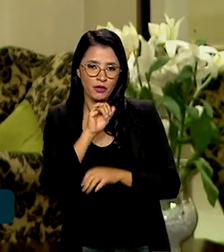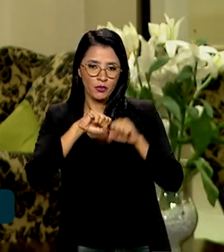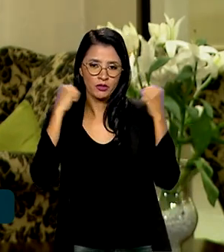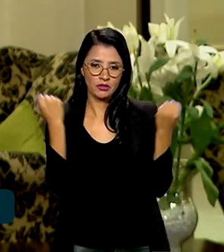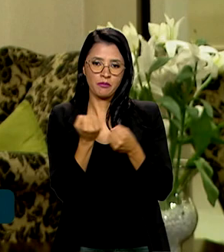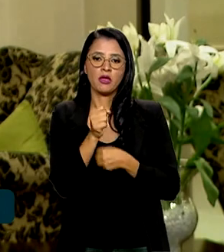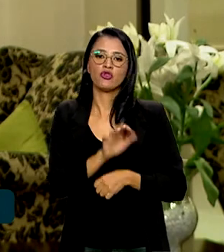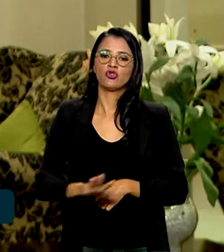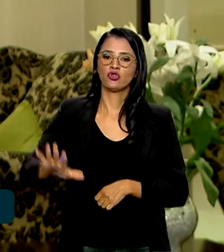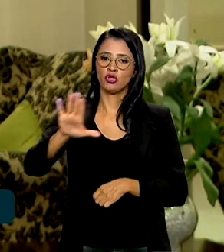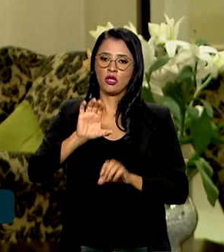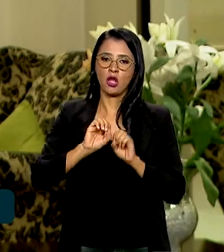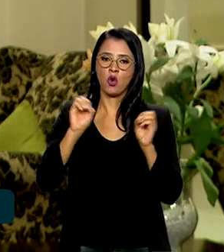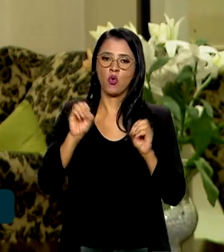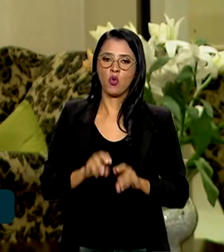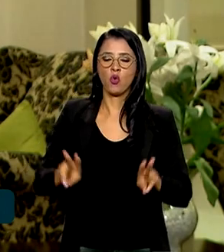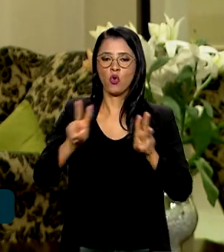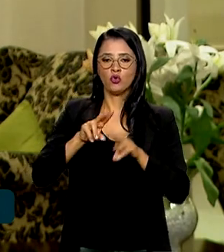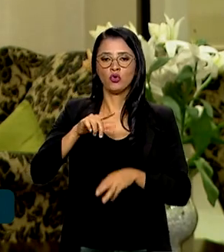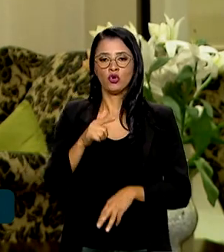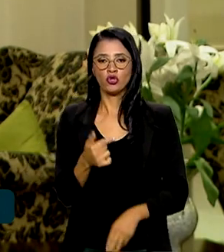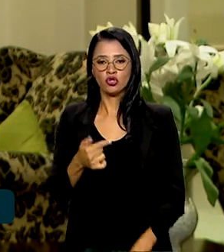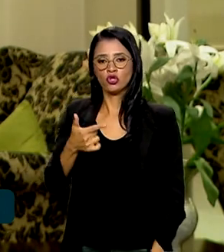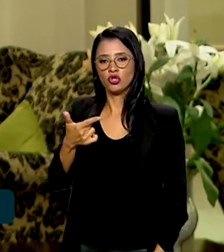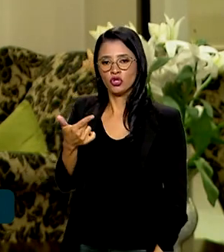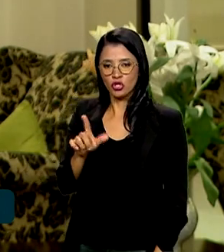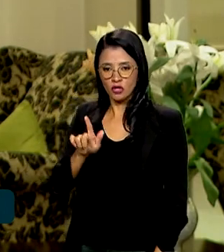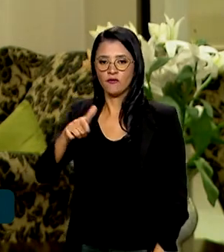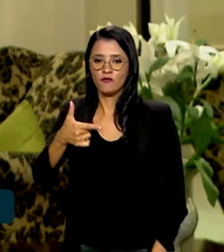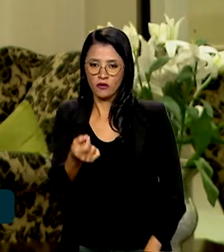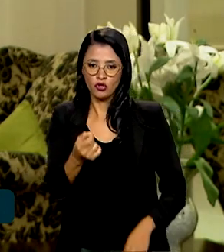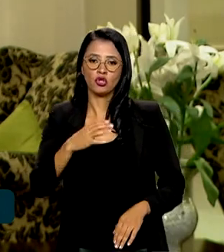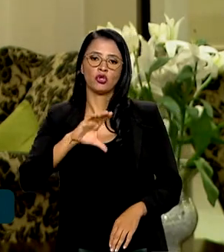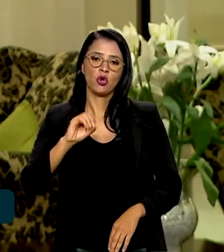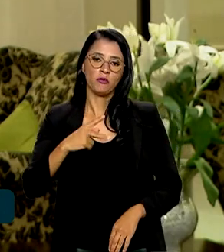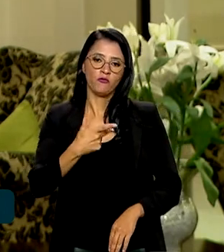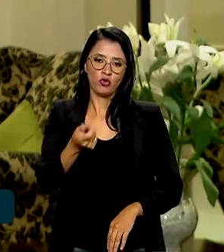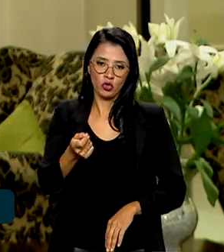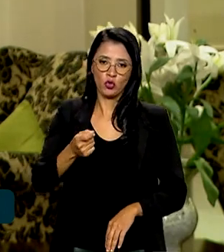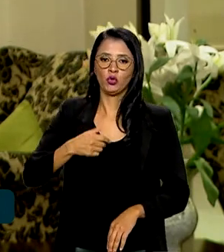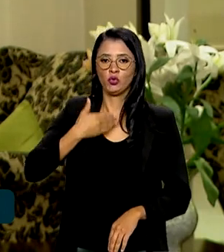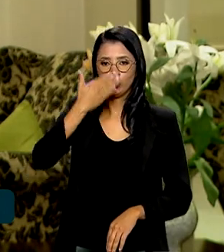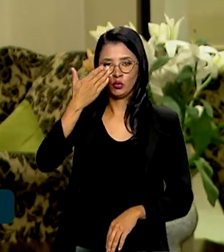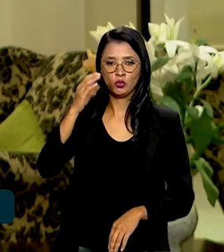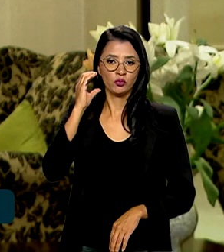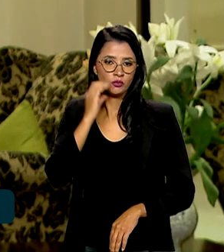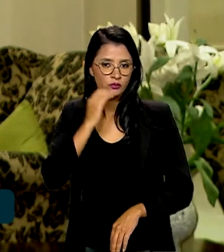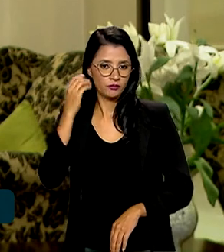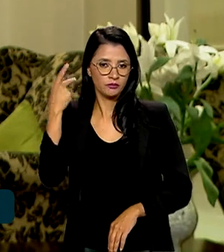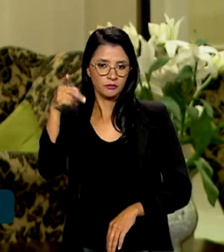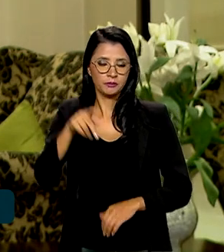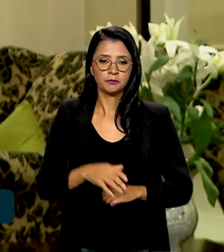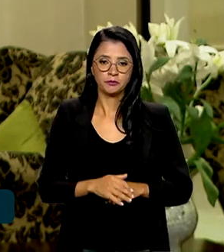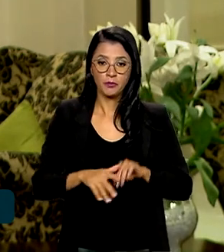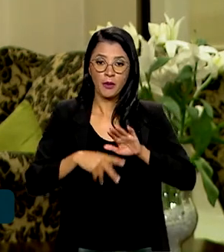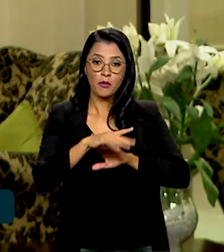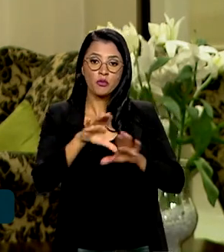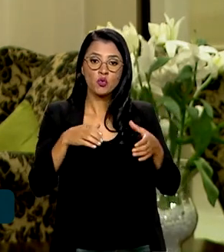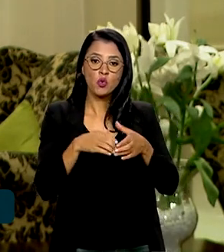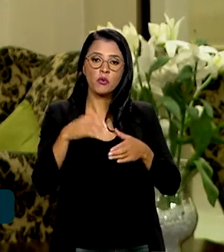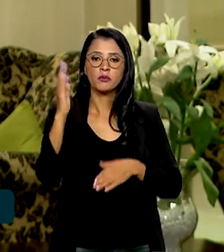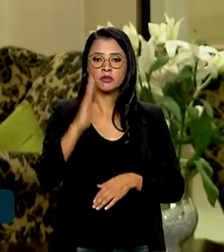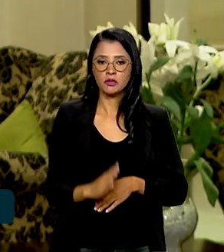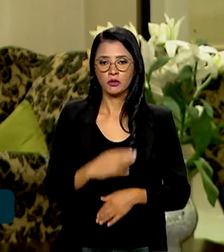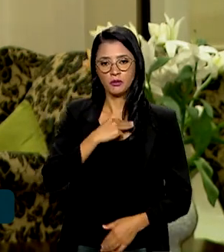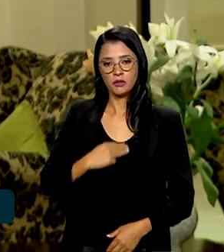Geral da ONU, o G20 e a COP28, nos Emirados Árabes Unidos. Fazem parte da Comitiva Brasileira o